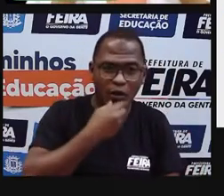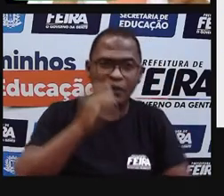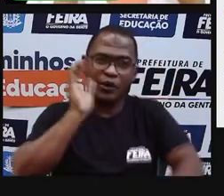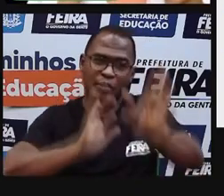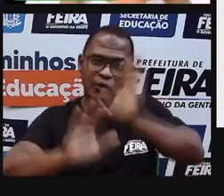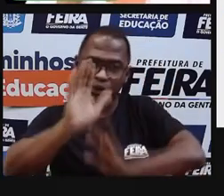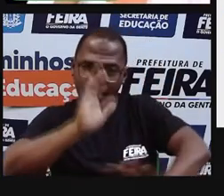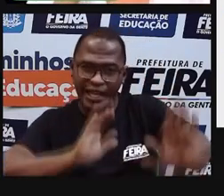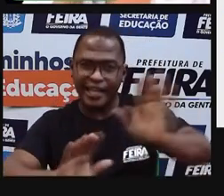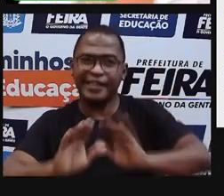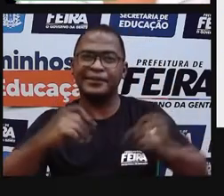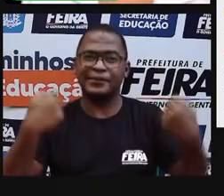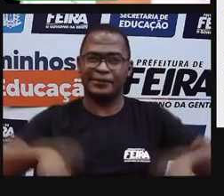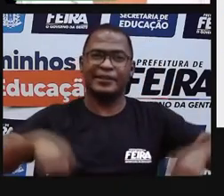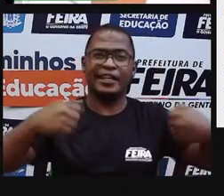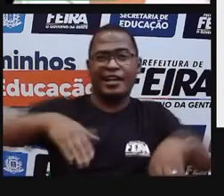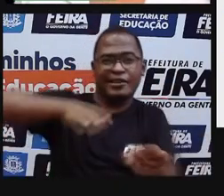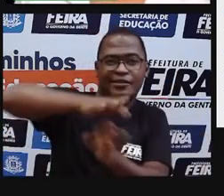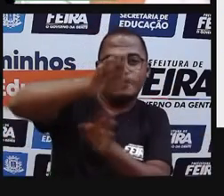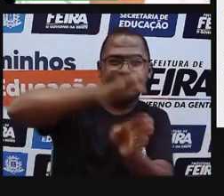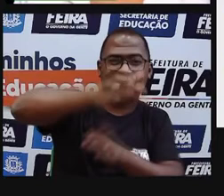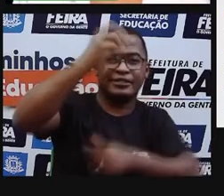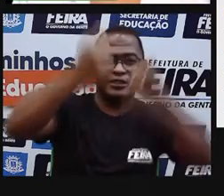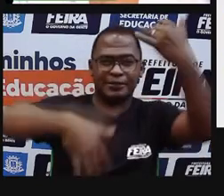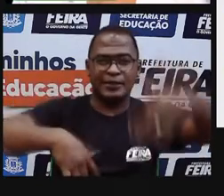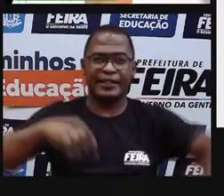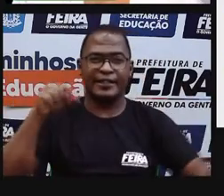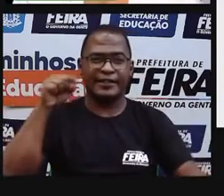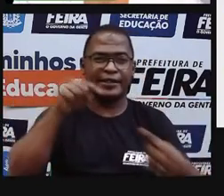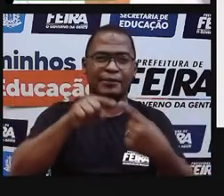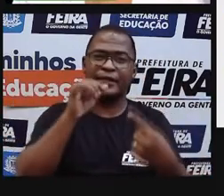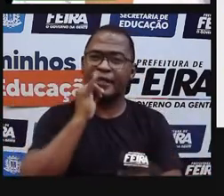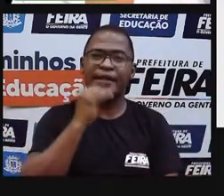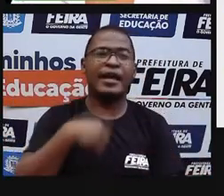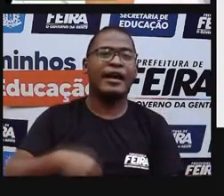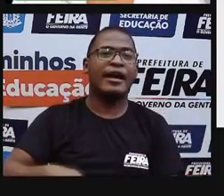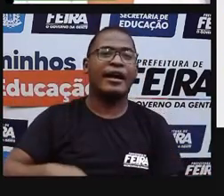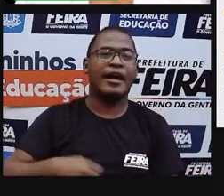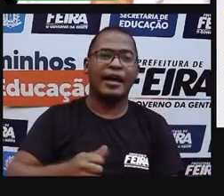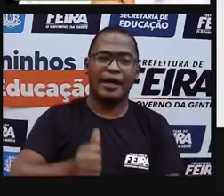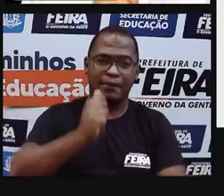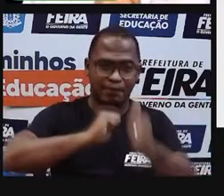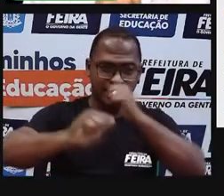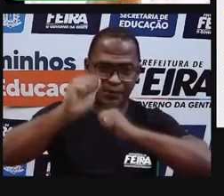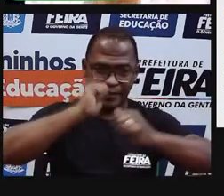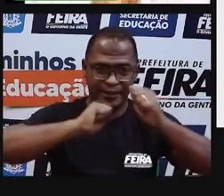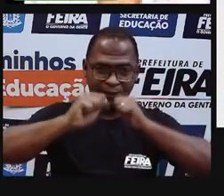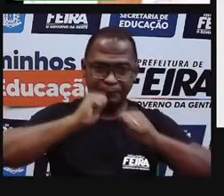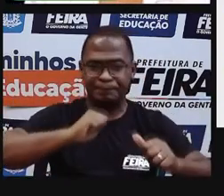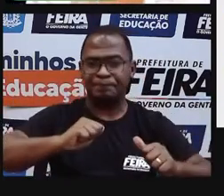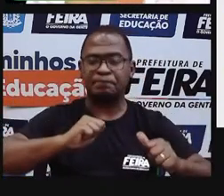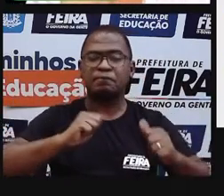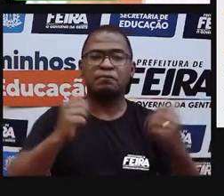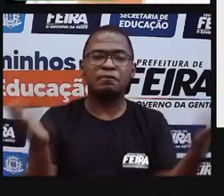também que gosta. Mas vamos ver aqui em relação à bebida. O consumo de bebida alcoólica não influencia o nosso sistema